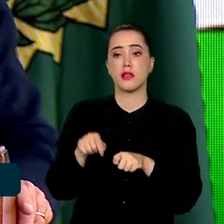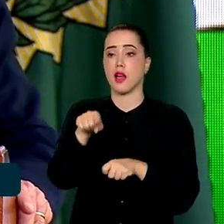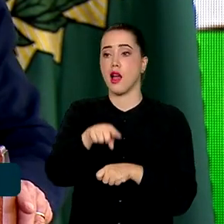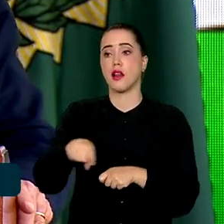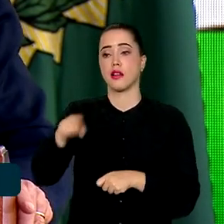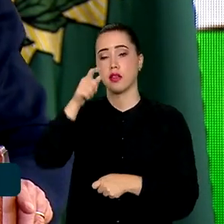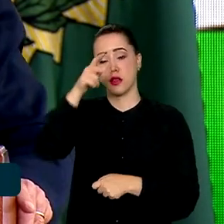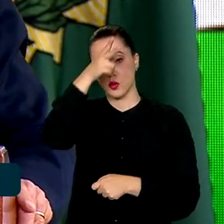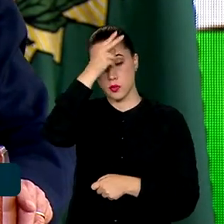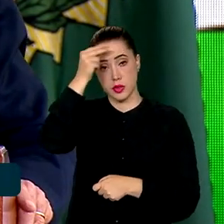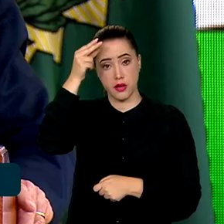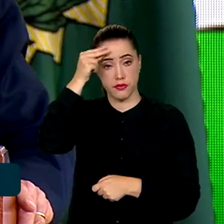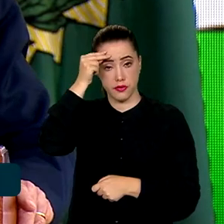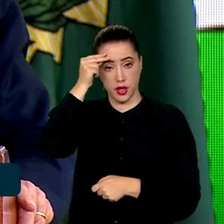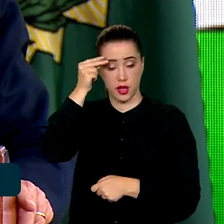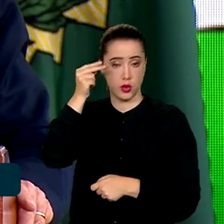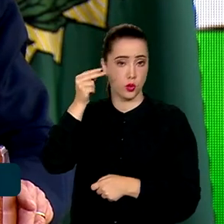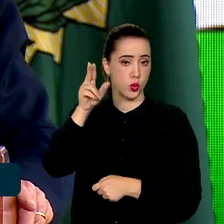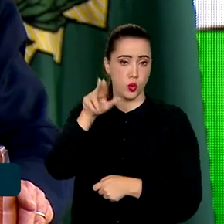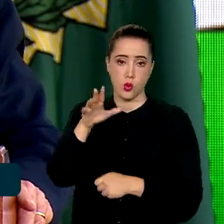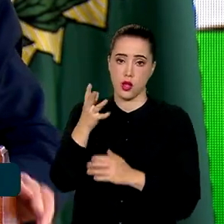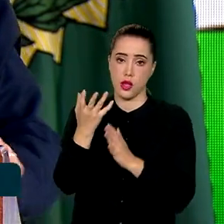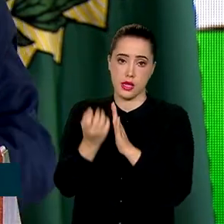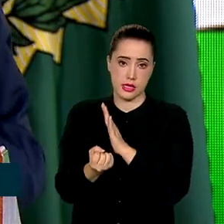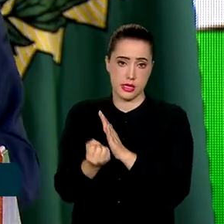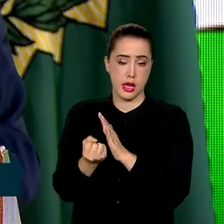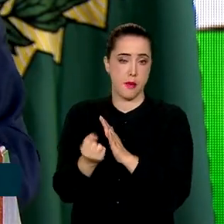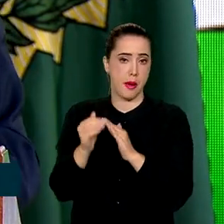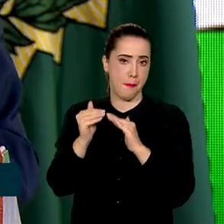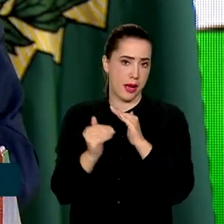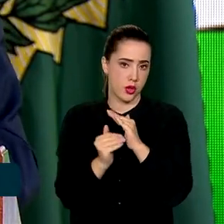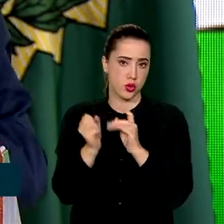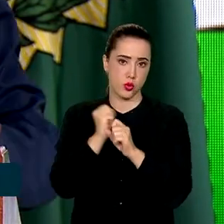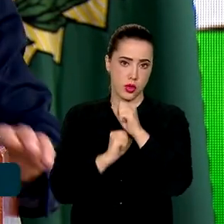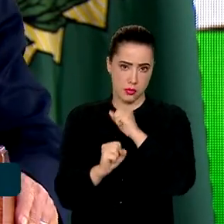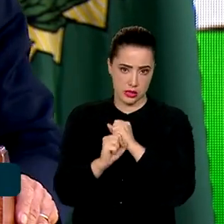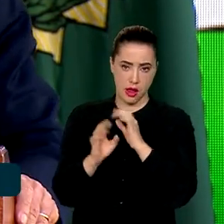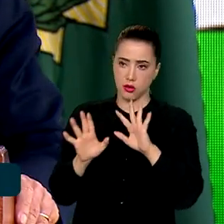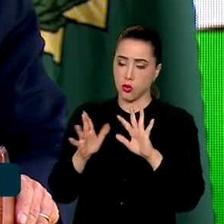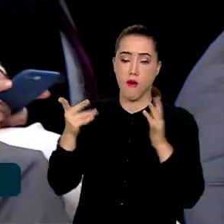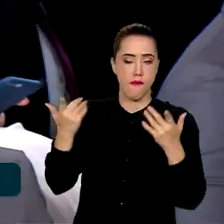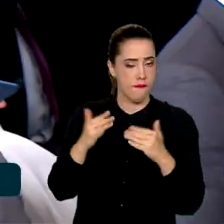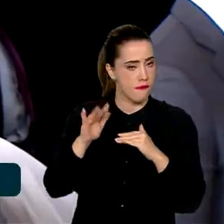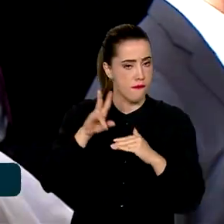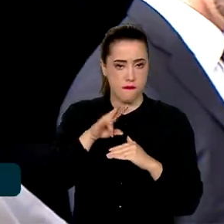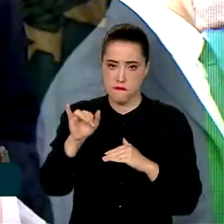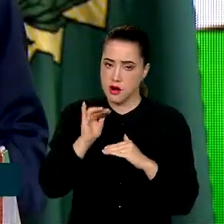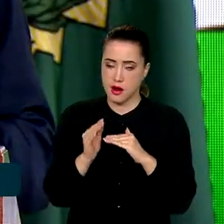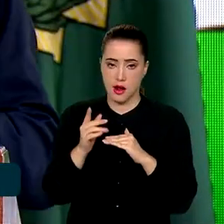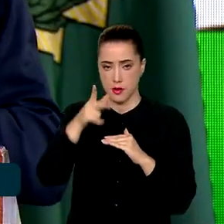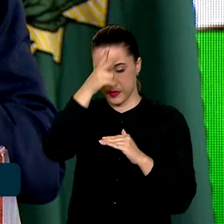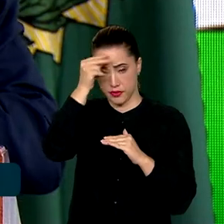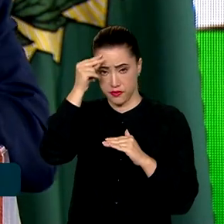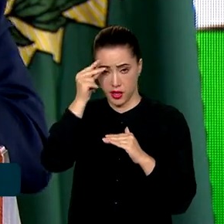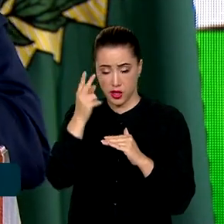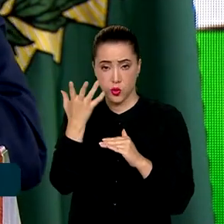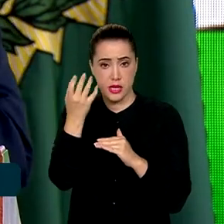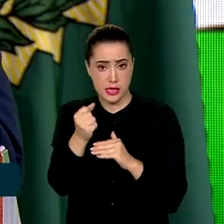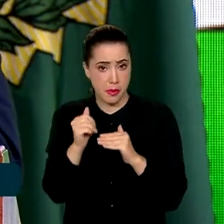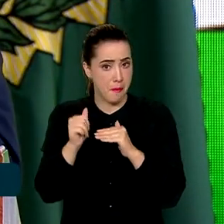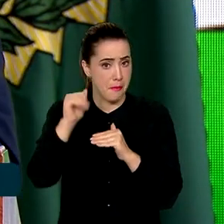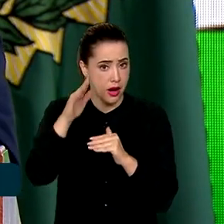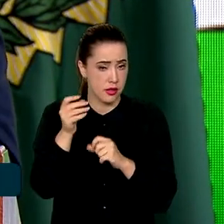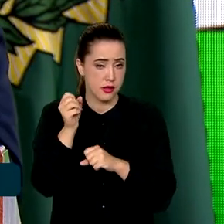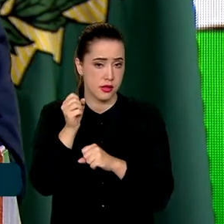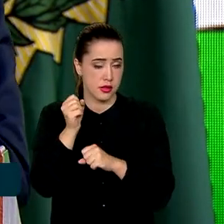este ano, menos do que recebeu o ano passado, garantindo que o prefeito tenha acesso. O que eu queria pedir